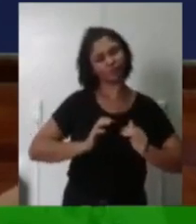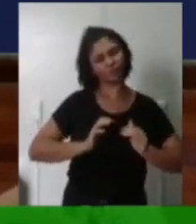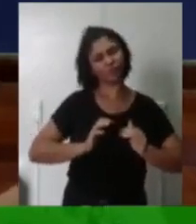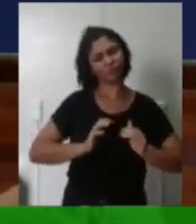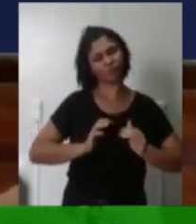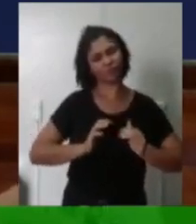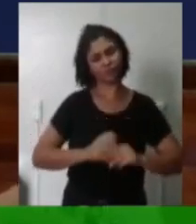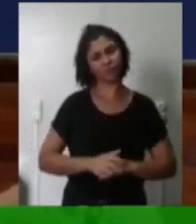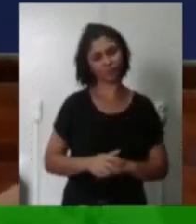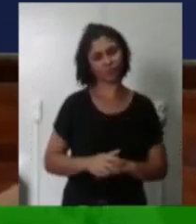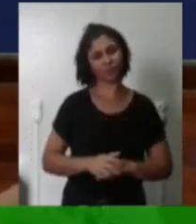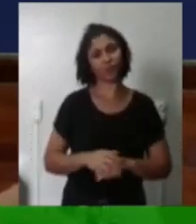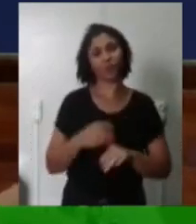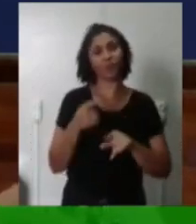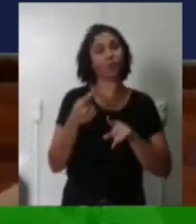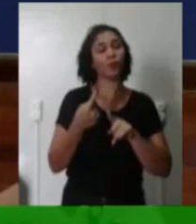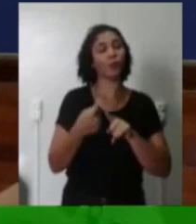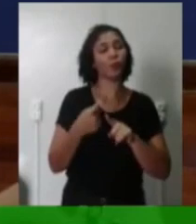Porque seguramente